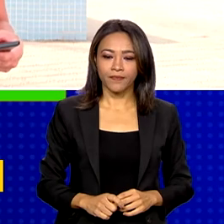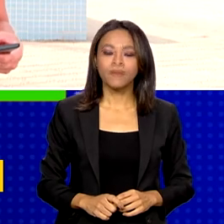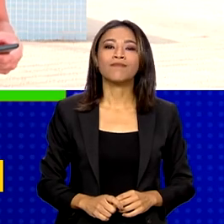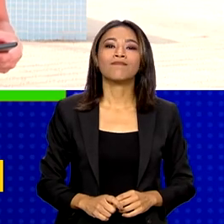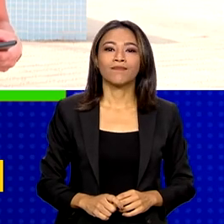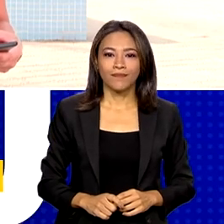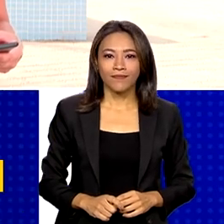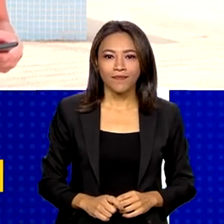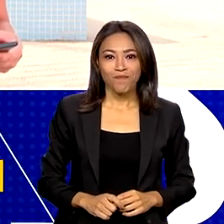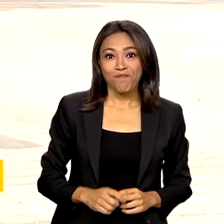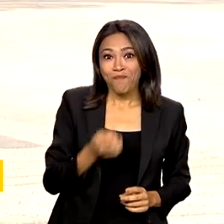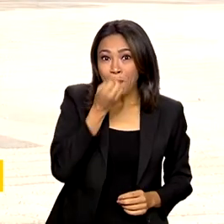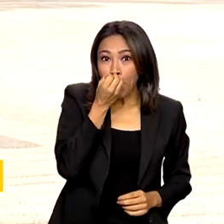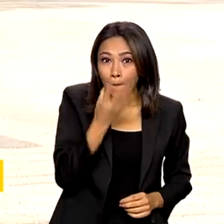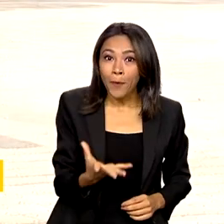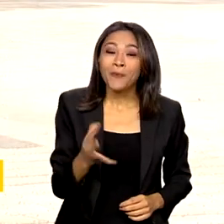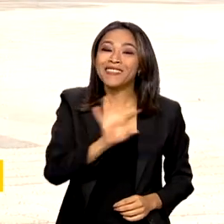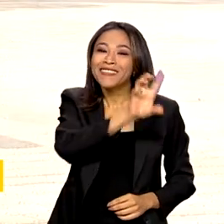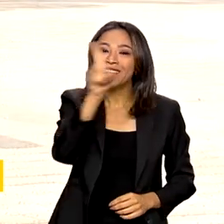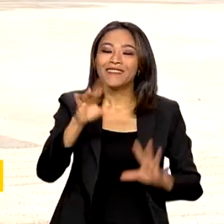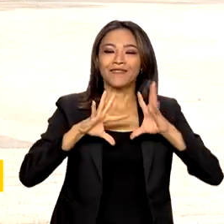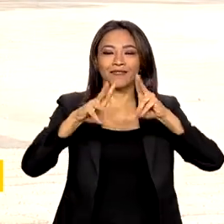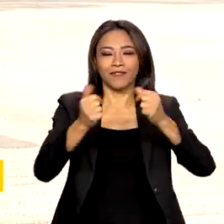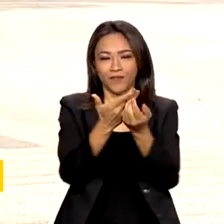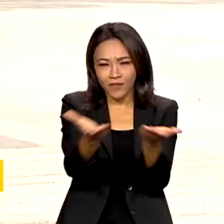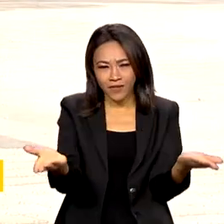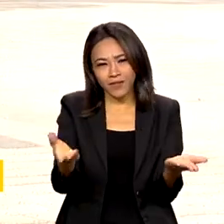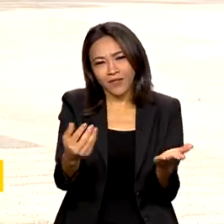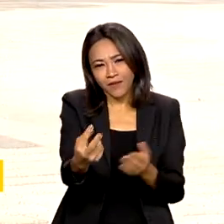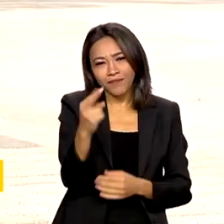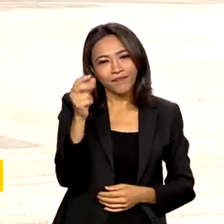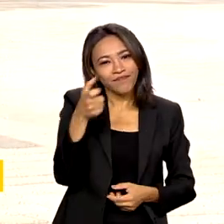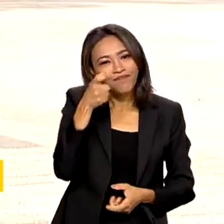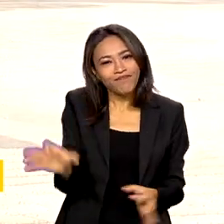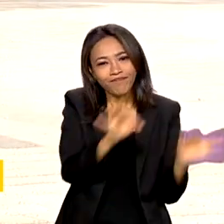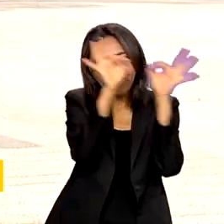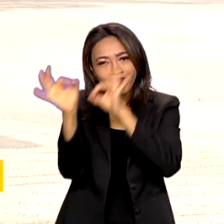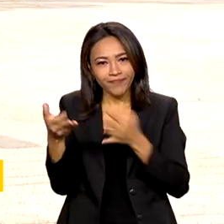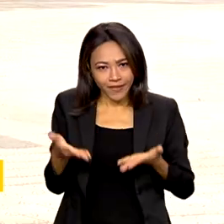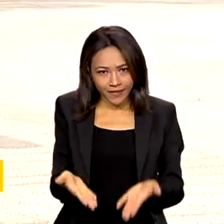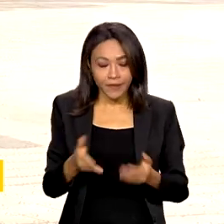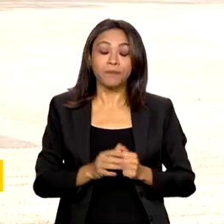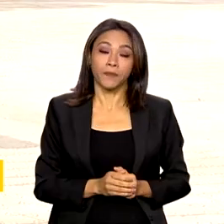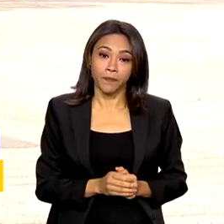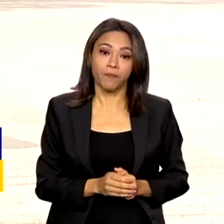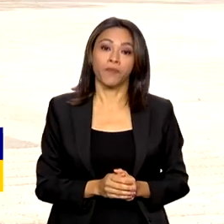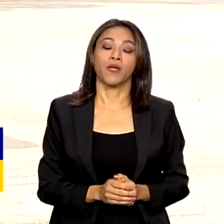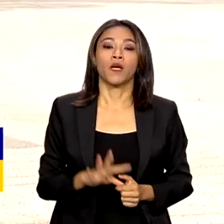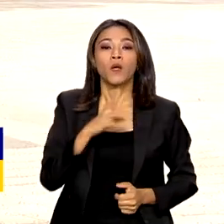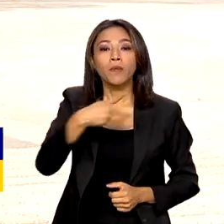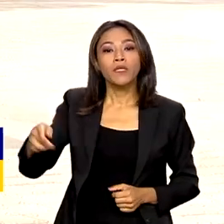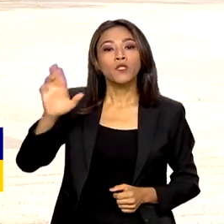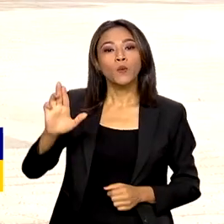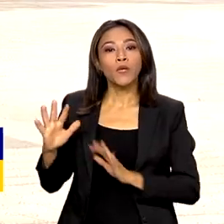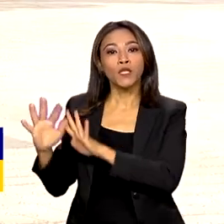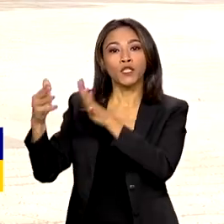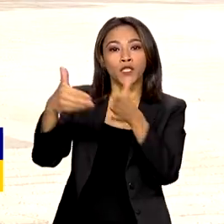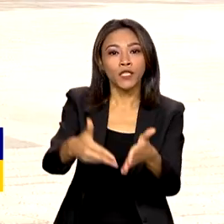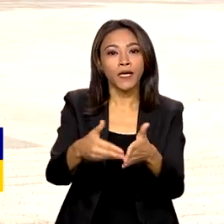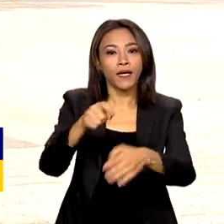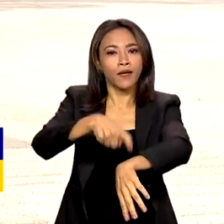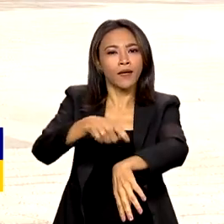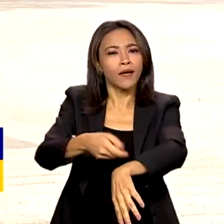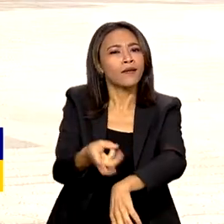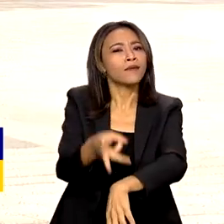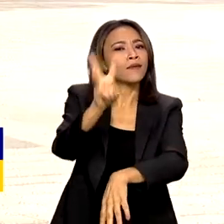Bom dia, Ana Graziella. E bom dia a todos que estão aqui conosco. O presidente Lula chega às 3 horas da tarde